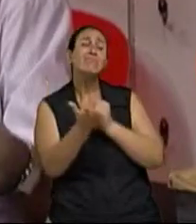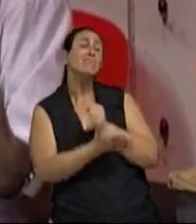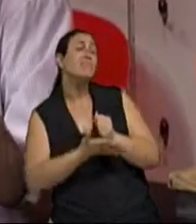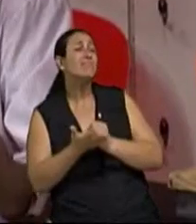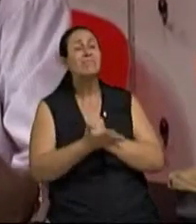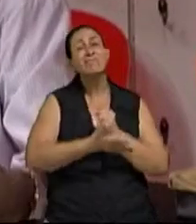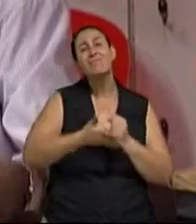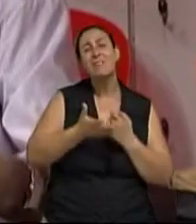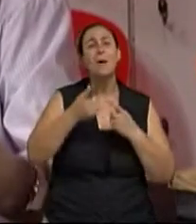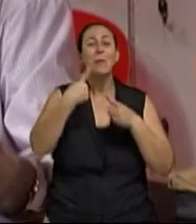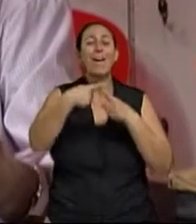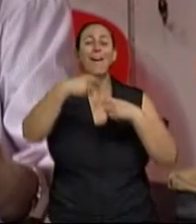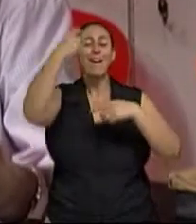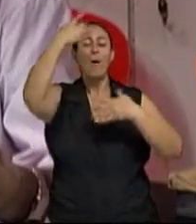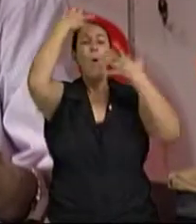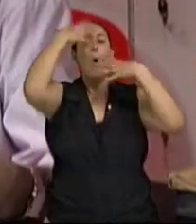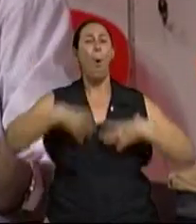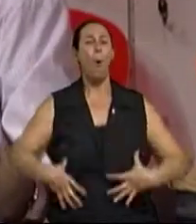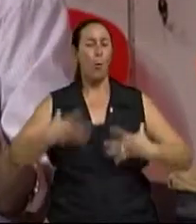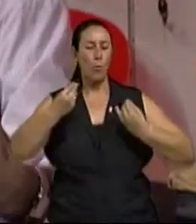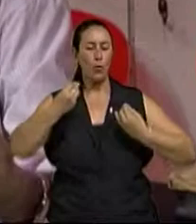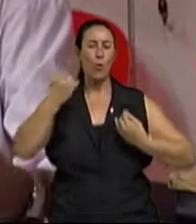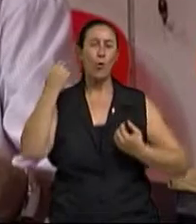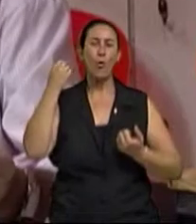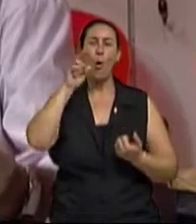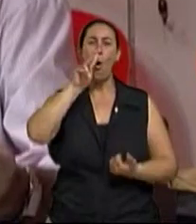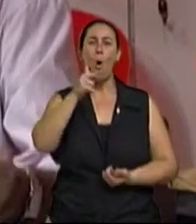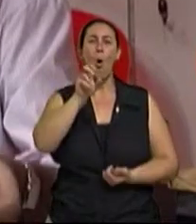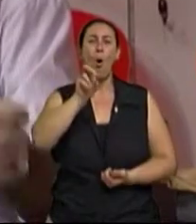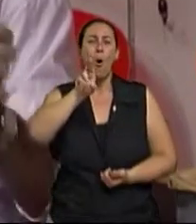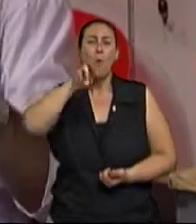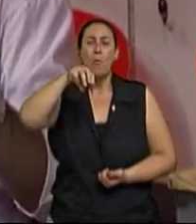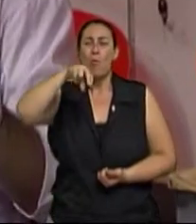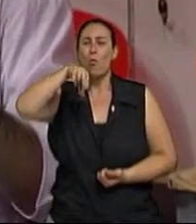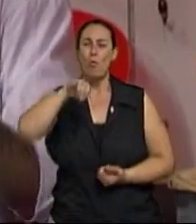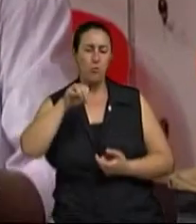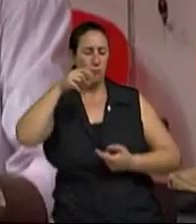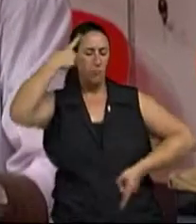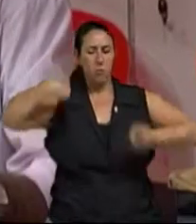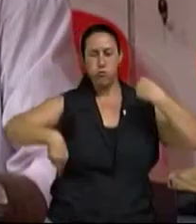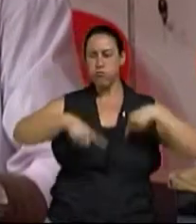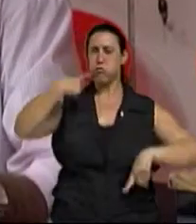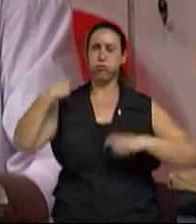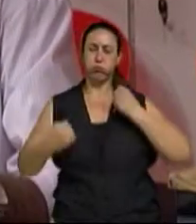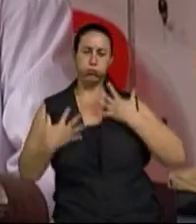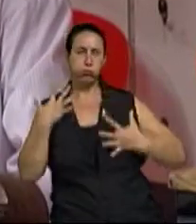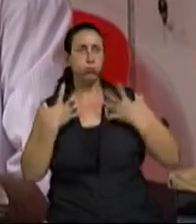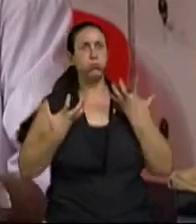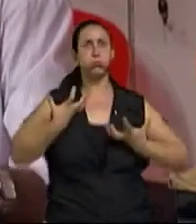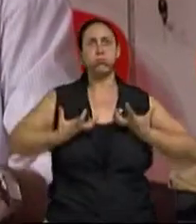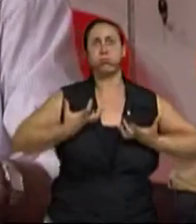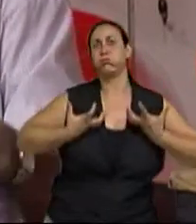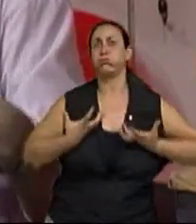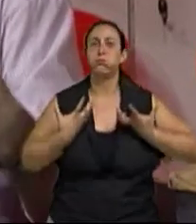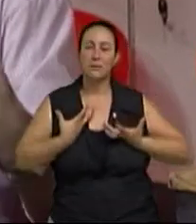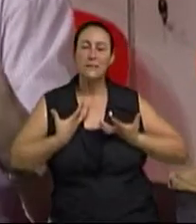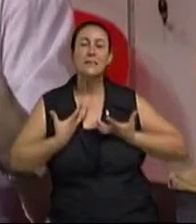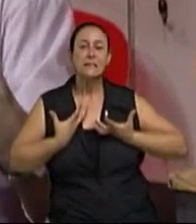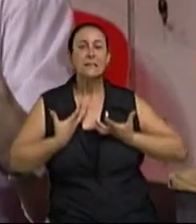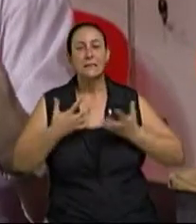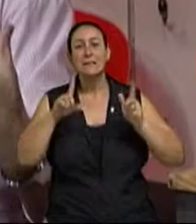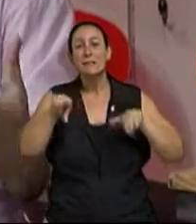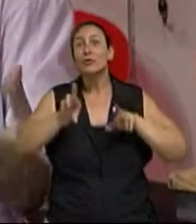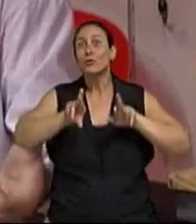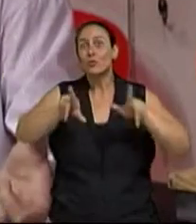temos muito mais hormônios, a gente está numa perspectiva de uma intensidade maior de momento. É o contrário da